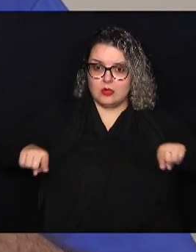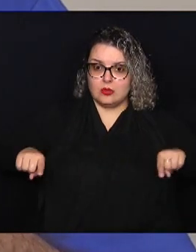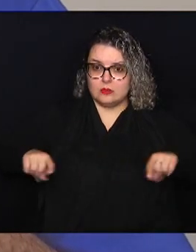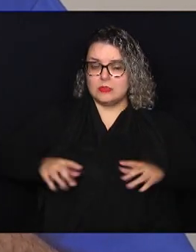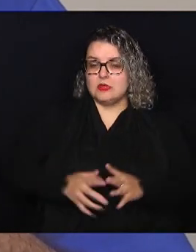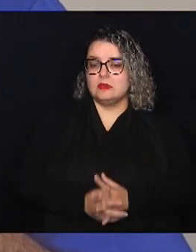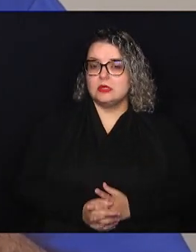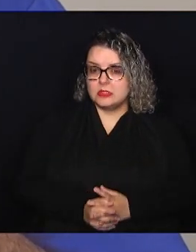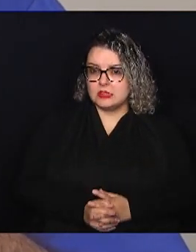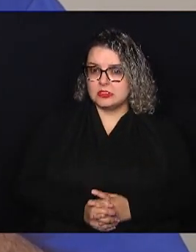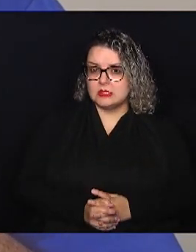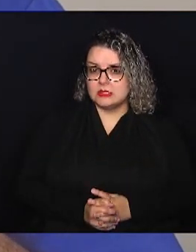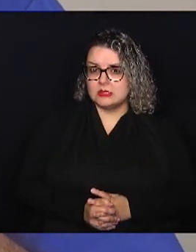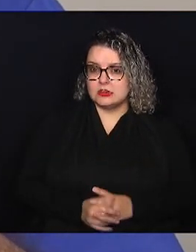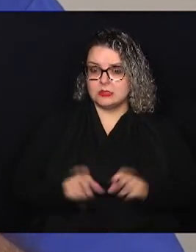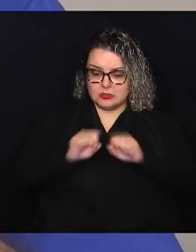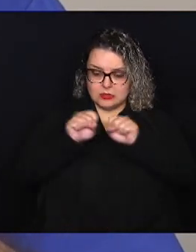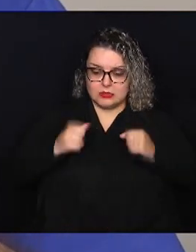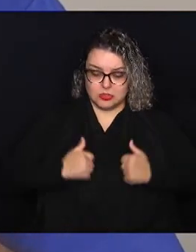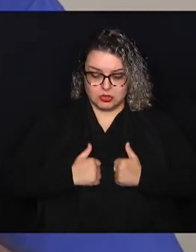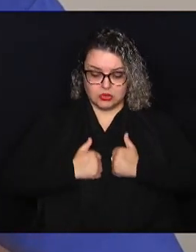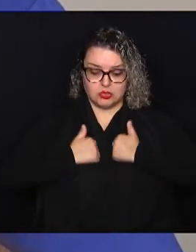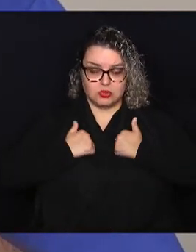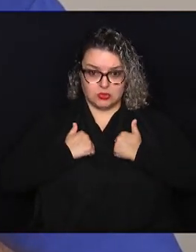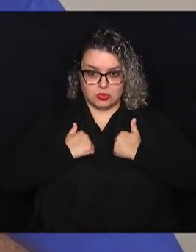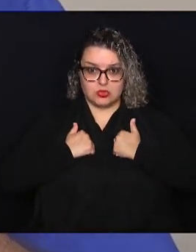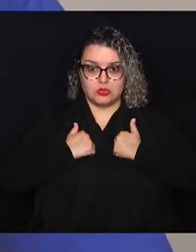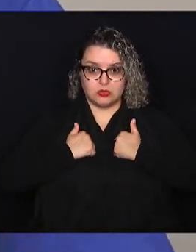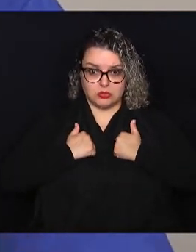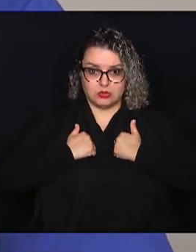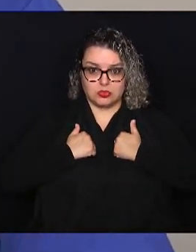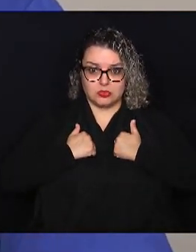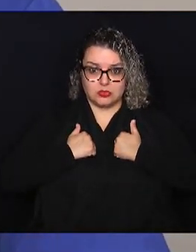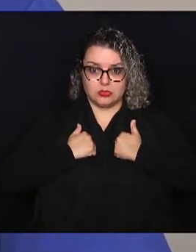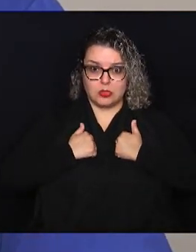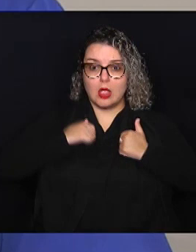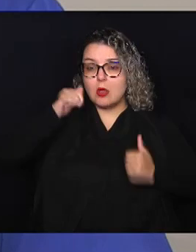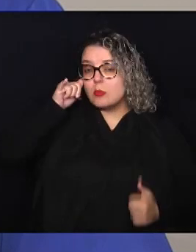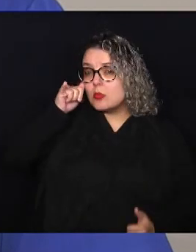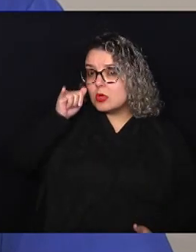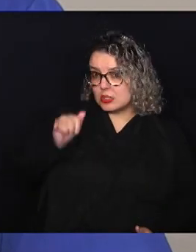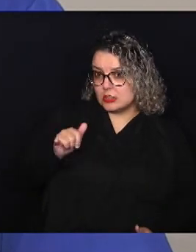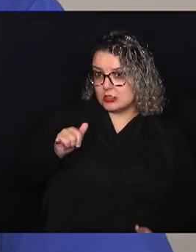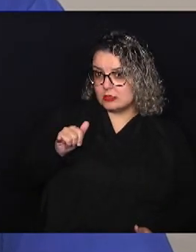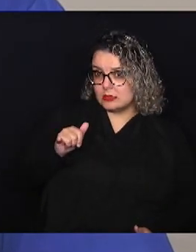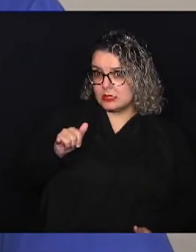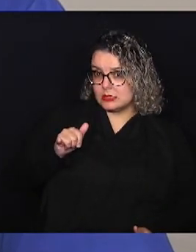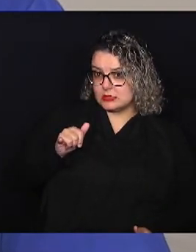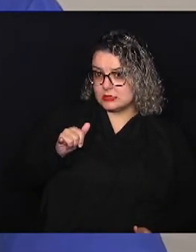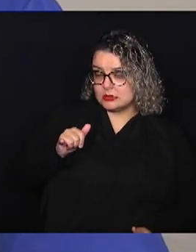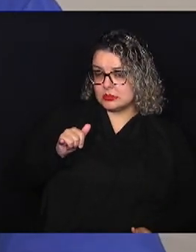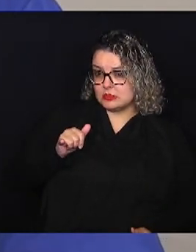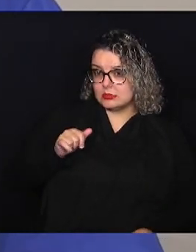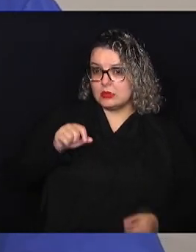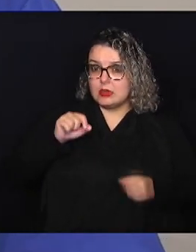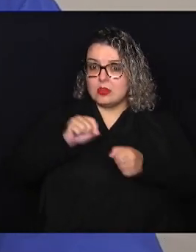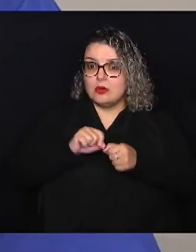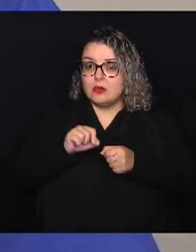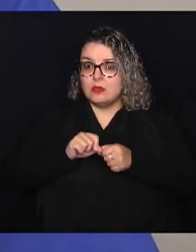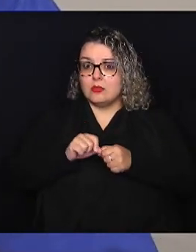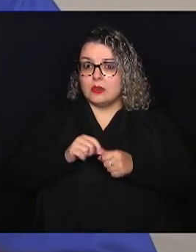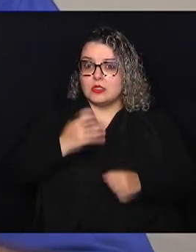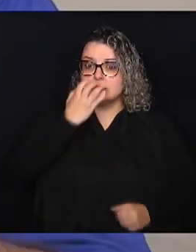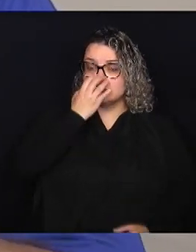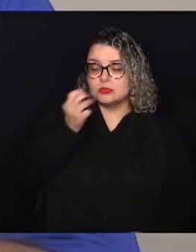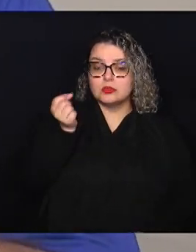sistema imunológico, por prevenção faz-se a vacinação do cão